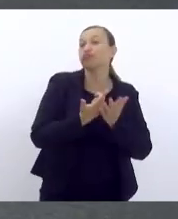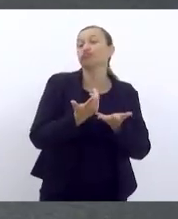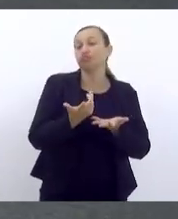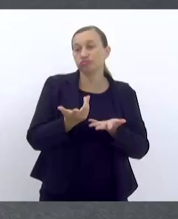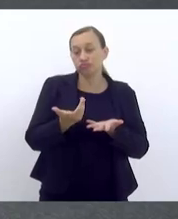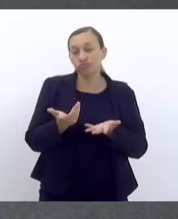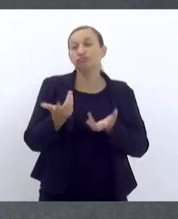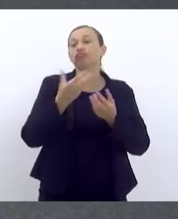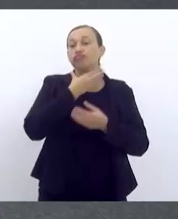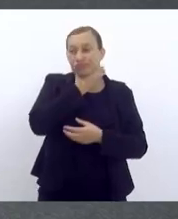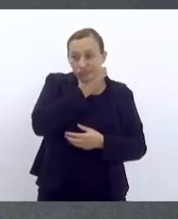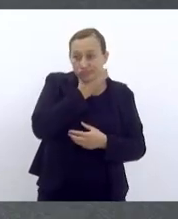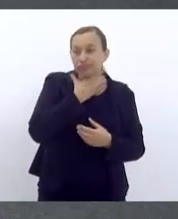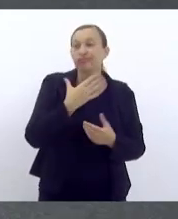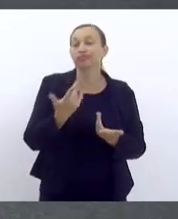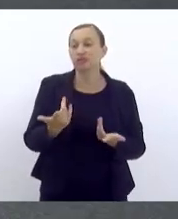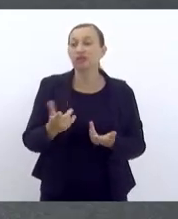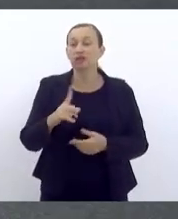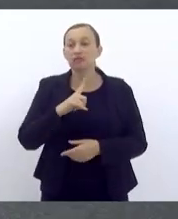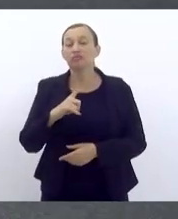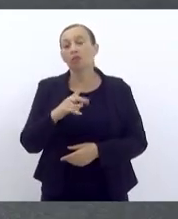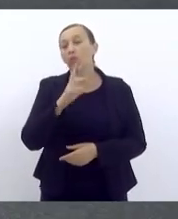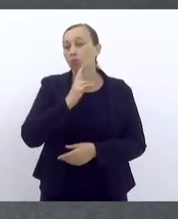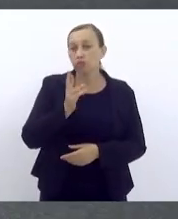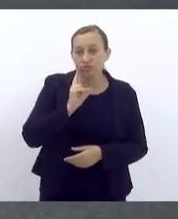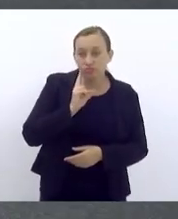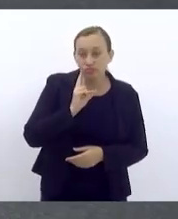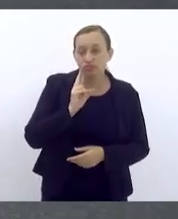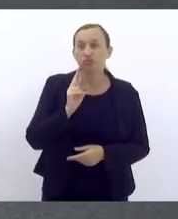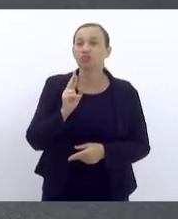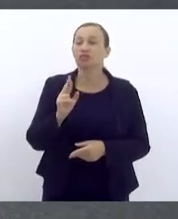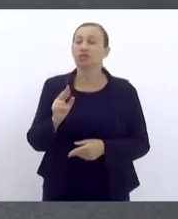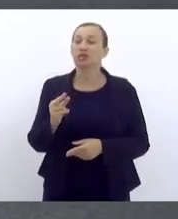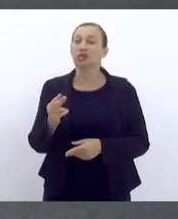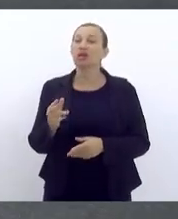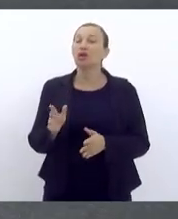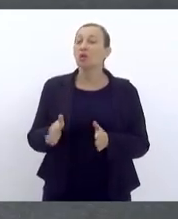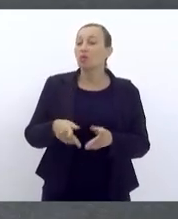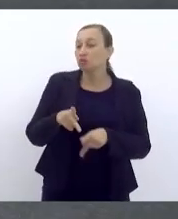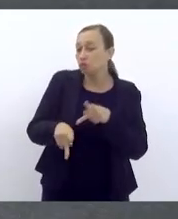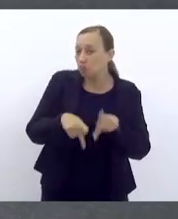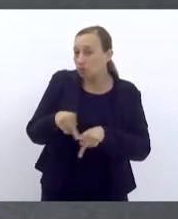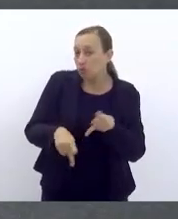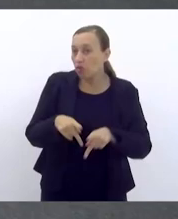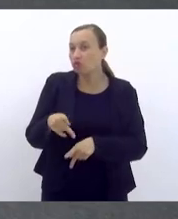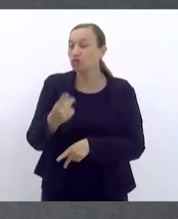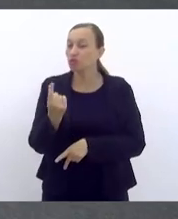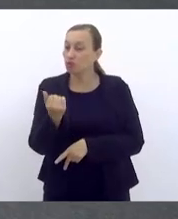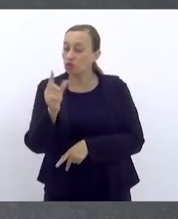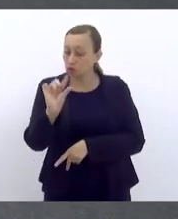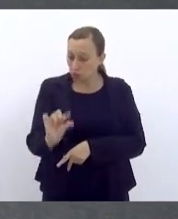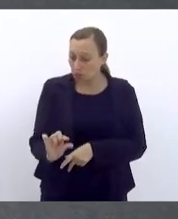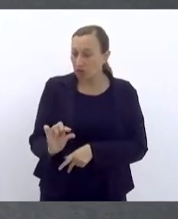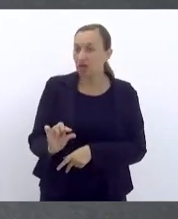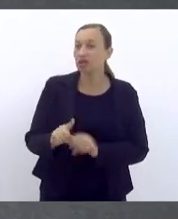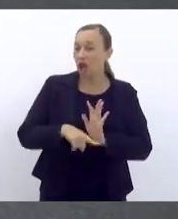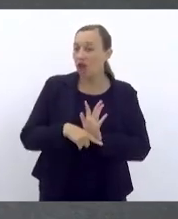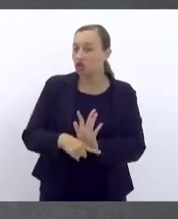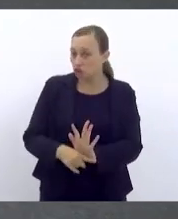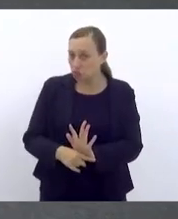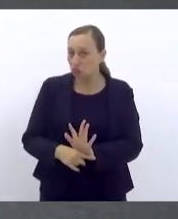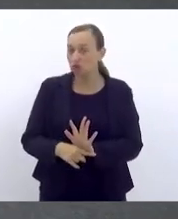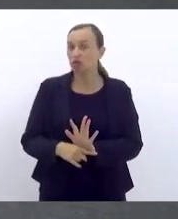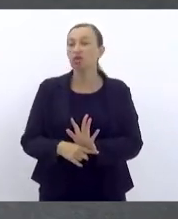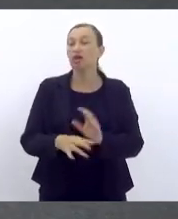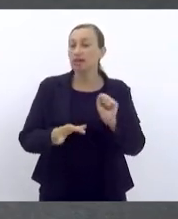ainda enfrenta e ter um restaurante popular com refeição a valor módico ajuda a garantir